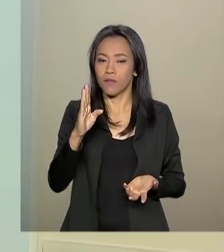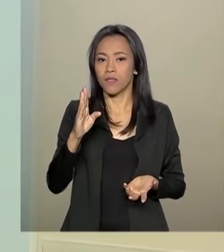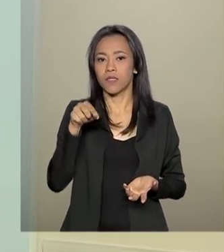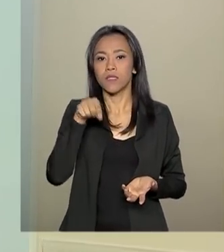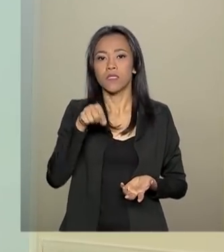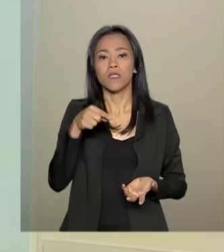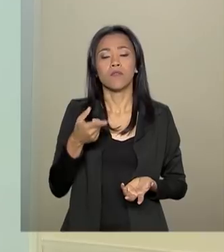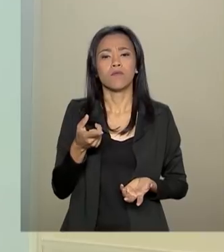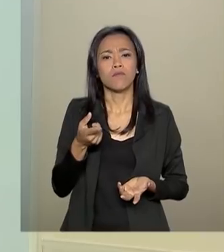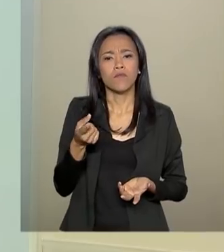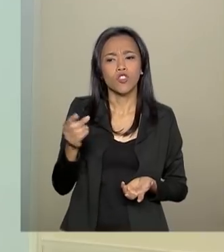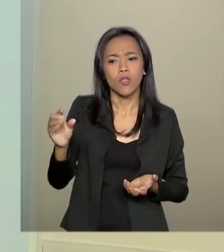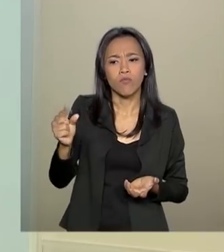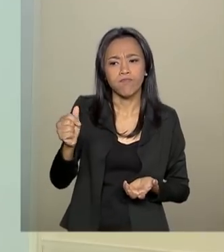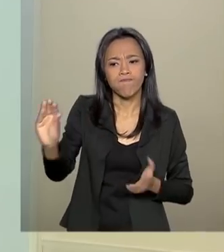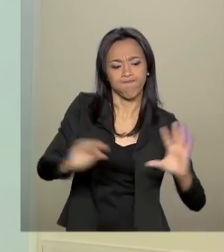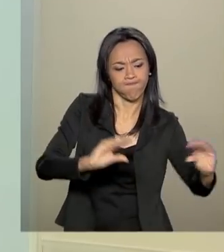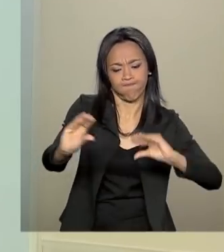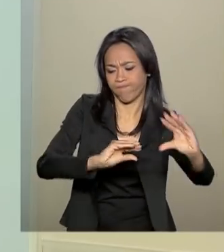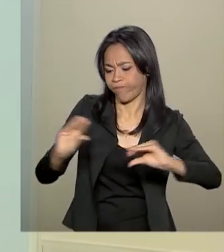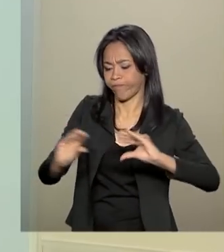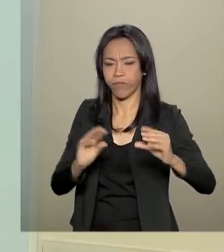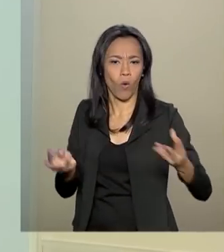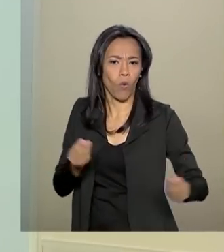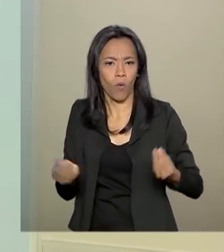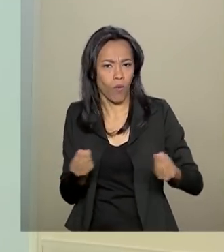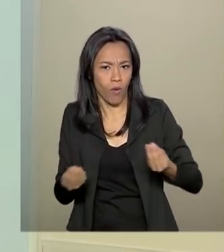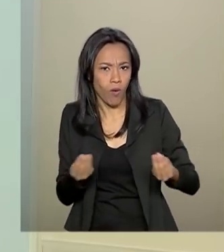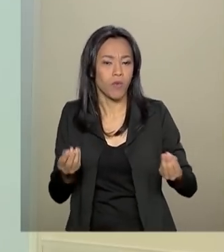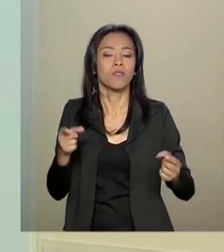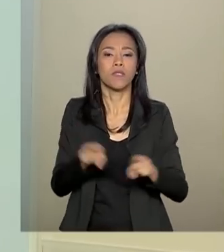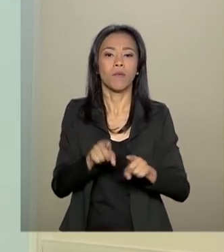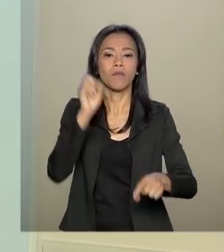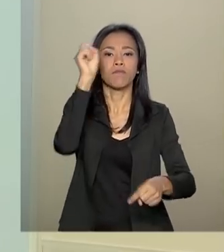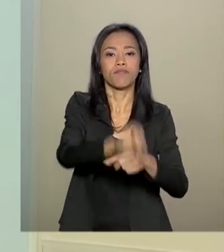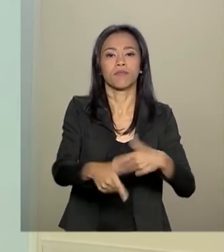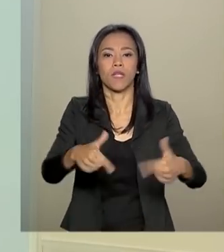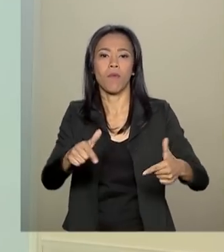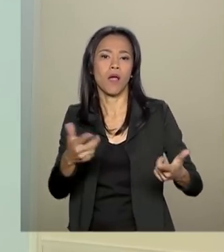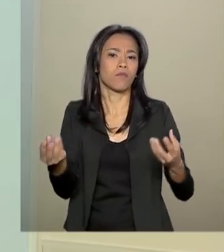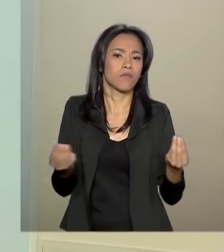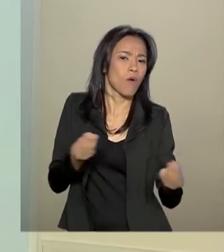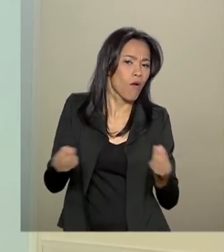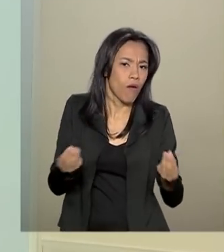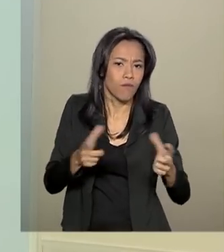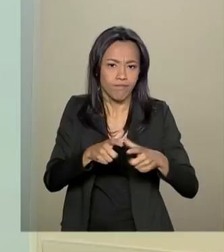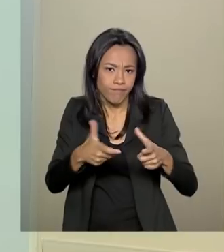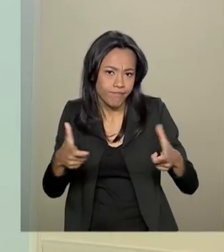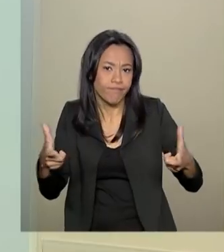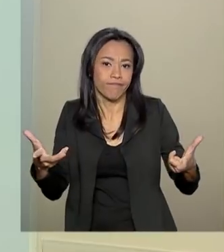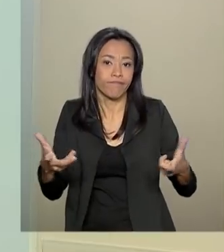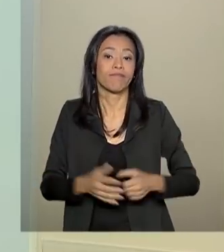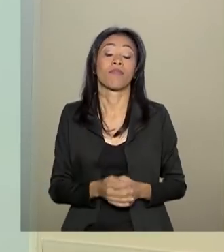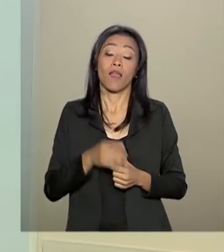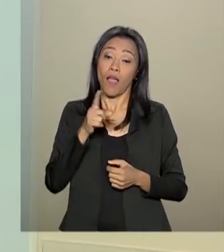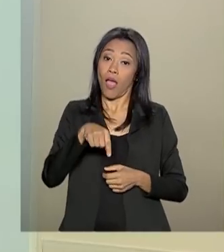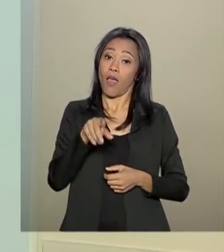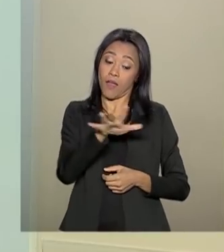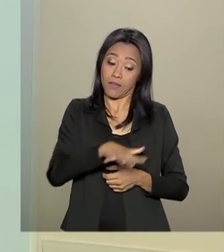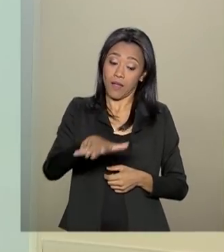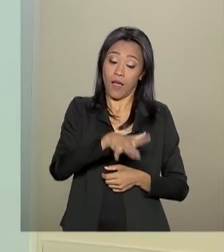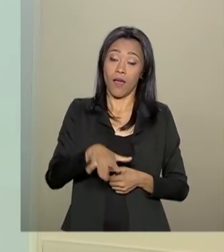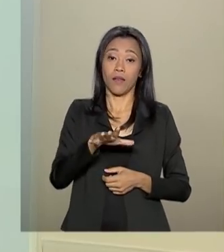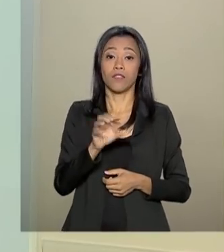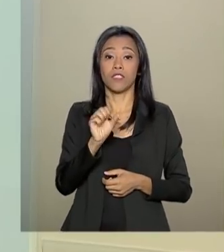investimento e também da geração de empregos. Atualmente, setor de serviços é responsável por